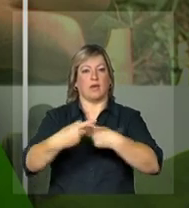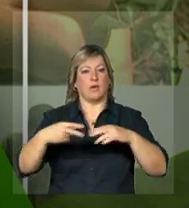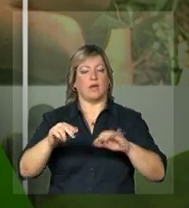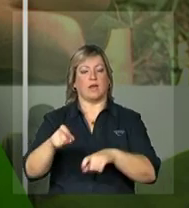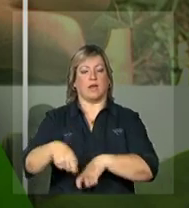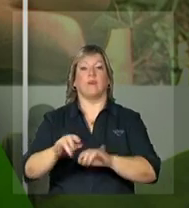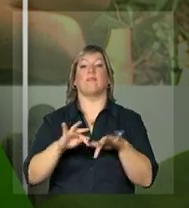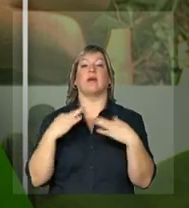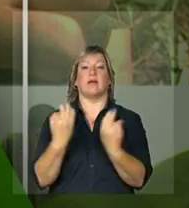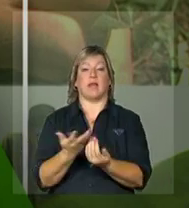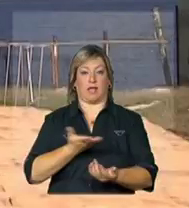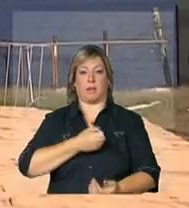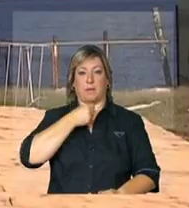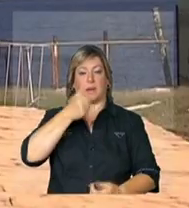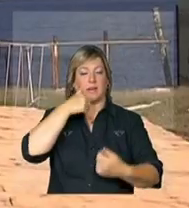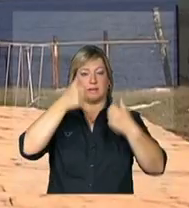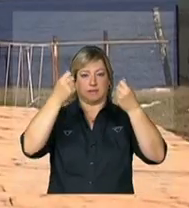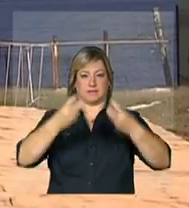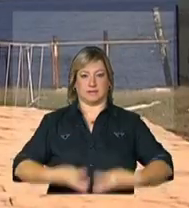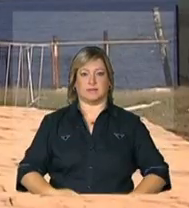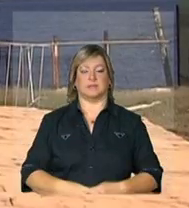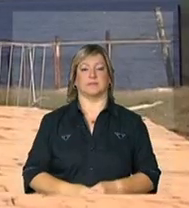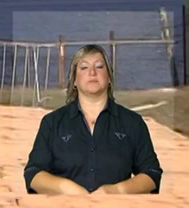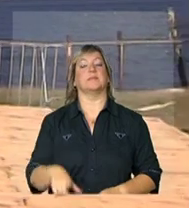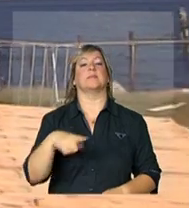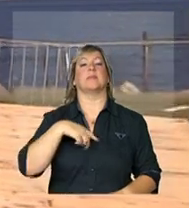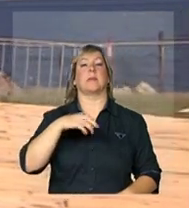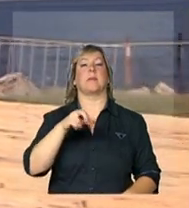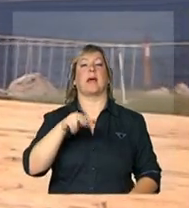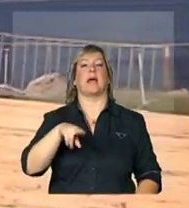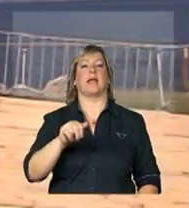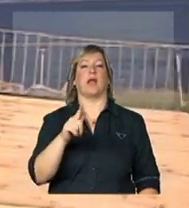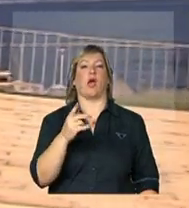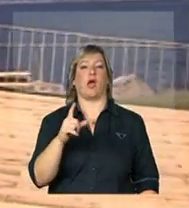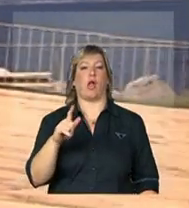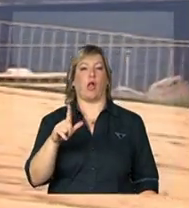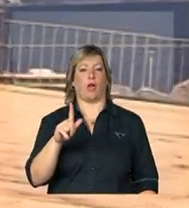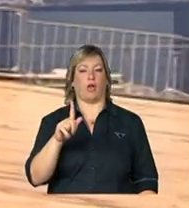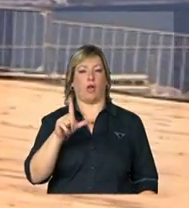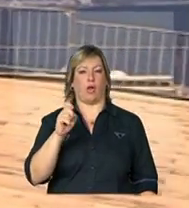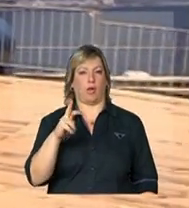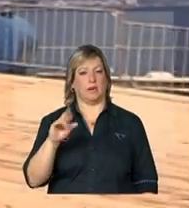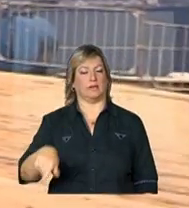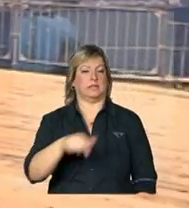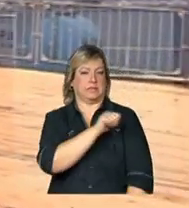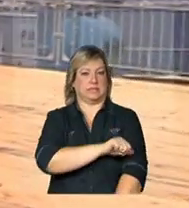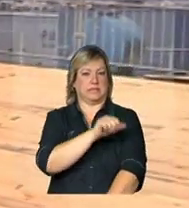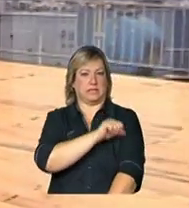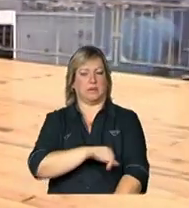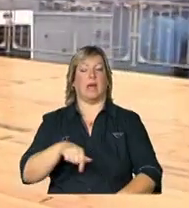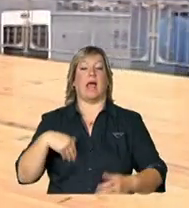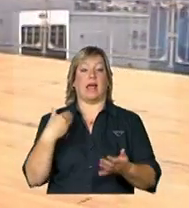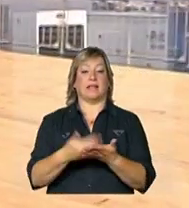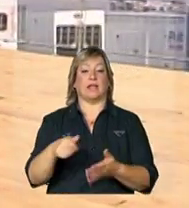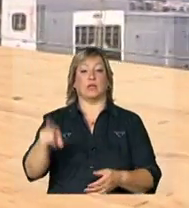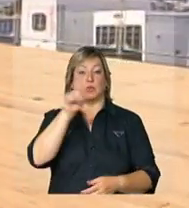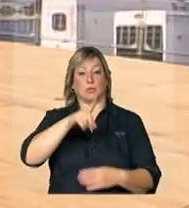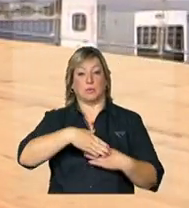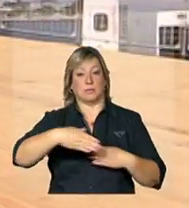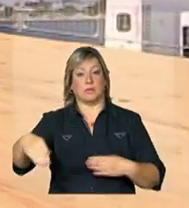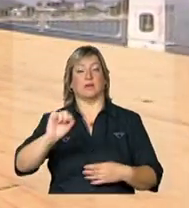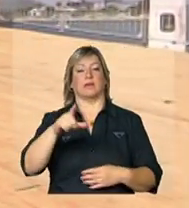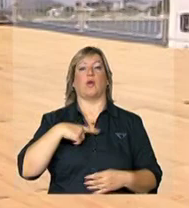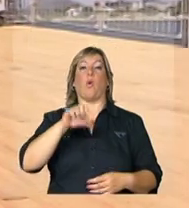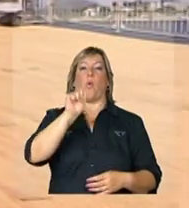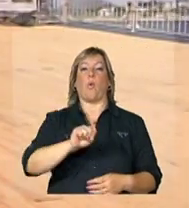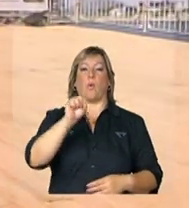repórter Daniela Almeida. A Marina da Glória aqui no Rio de Janeiro cedia até este domingo a 8ª Feira Nacional da